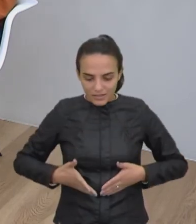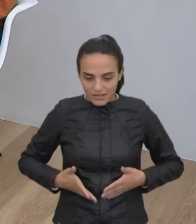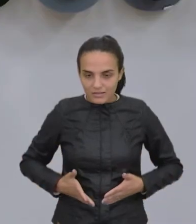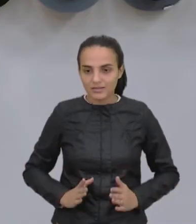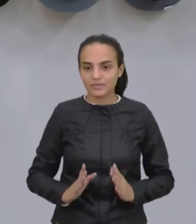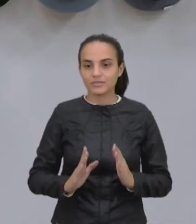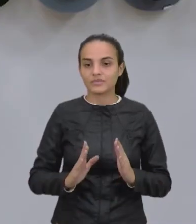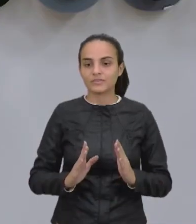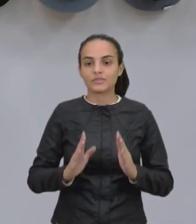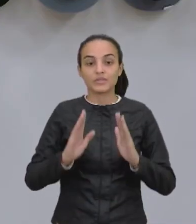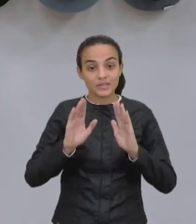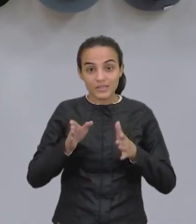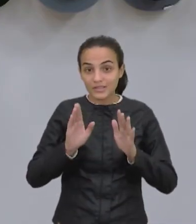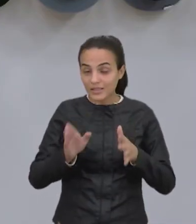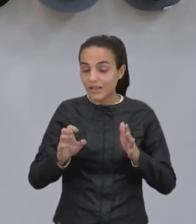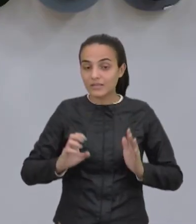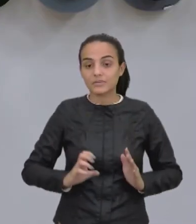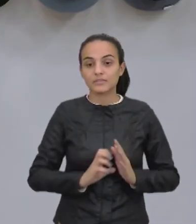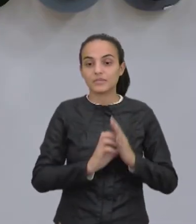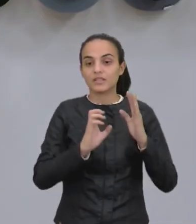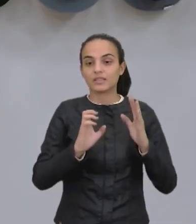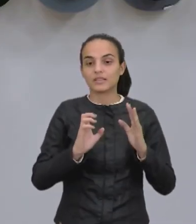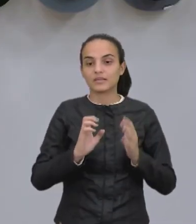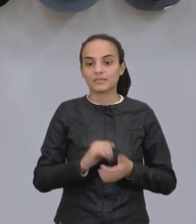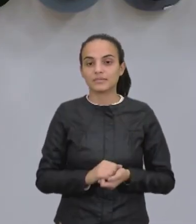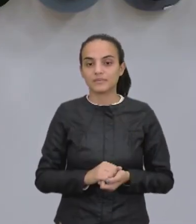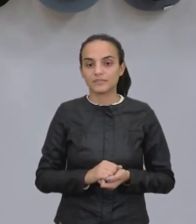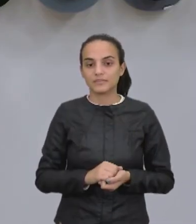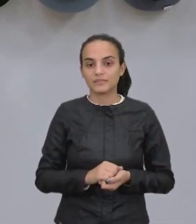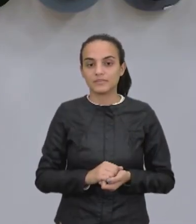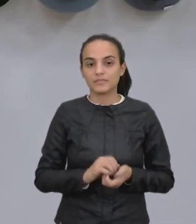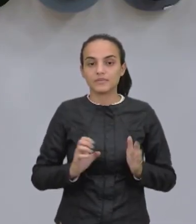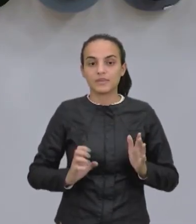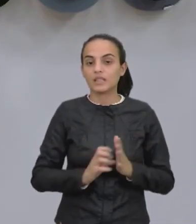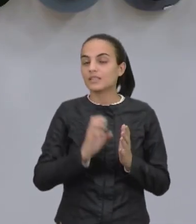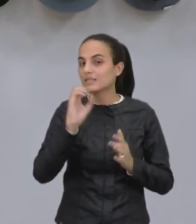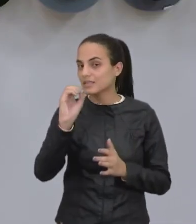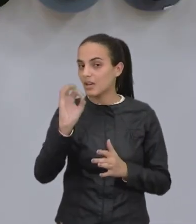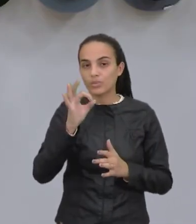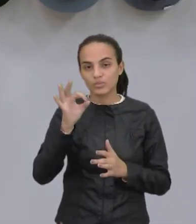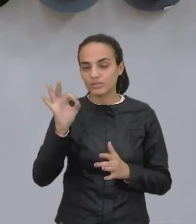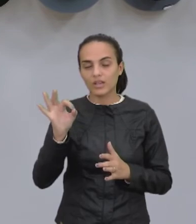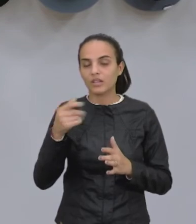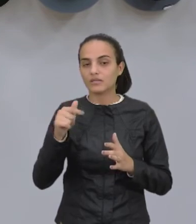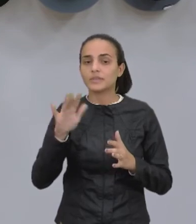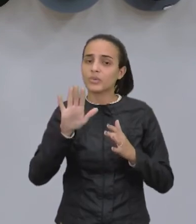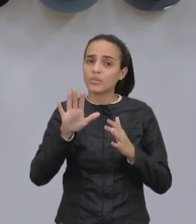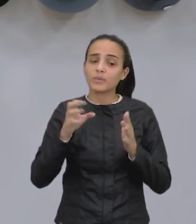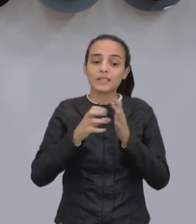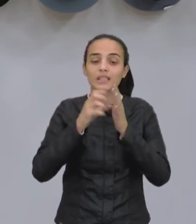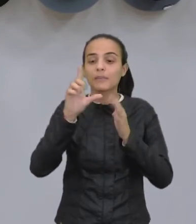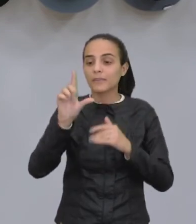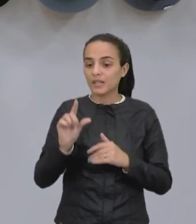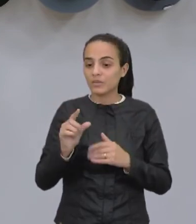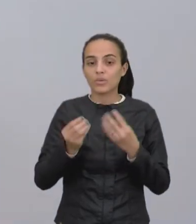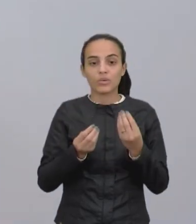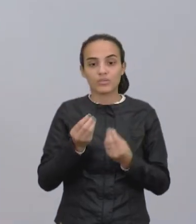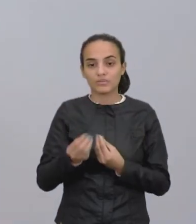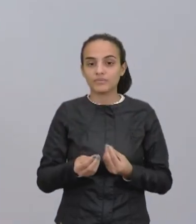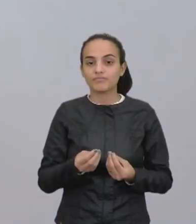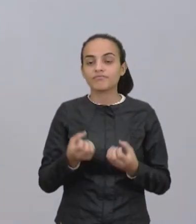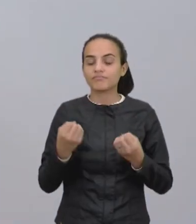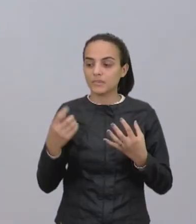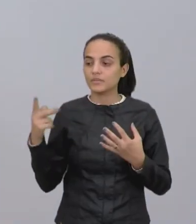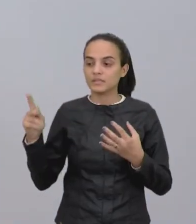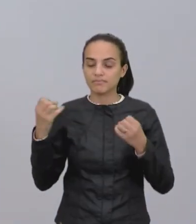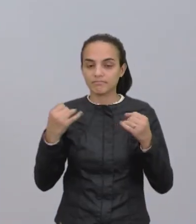né, já impacta. Não existe impacto zero. A questão é saber como impactar menos. É verdade. Muito